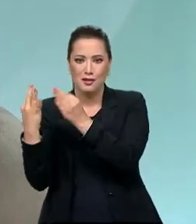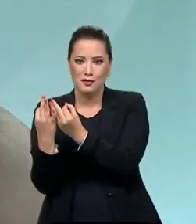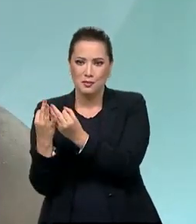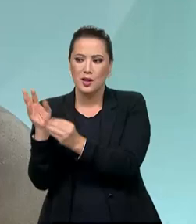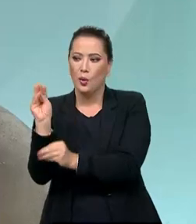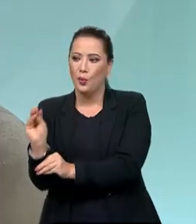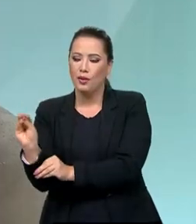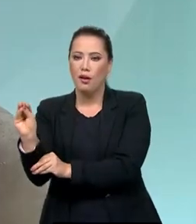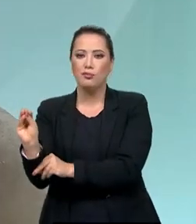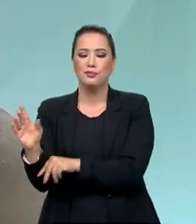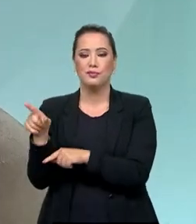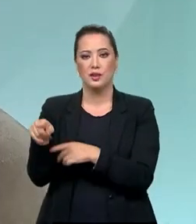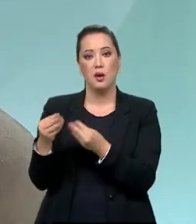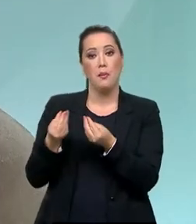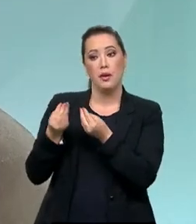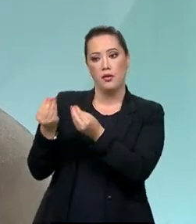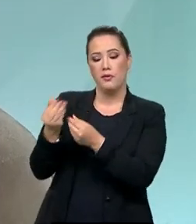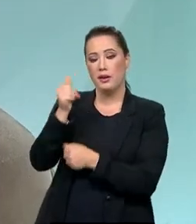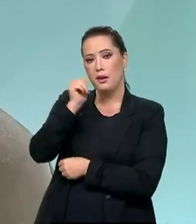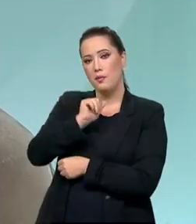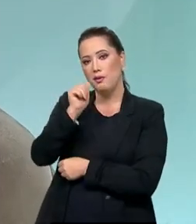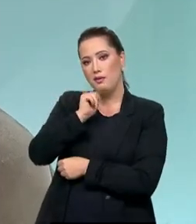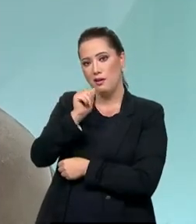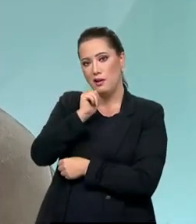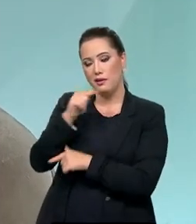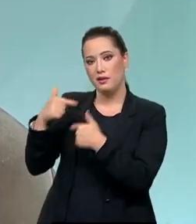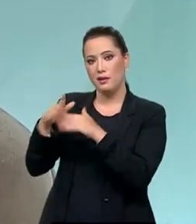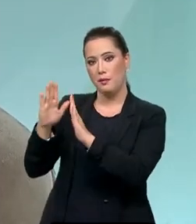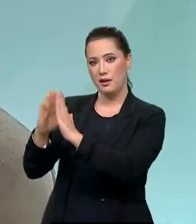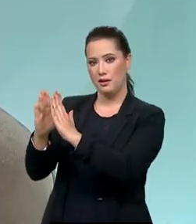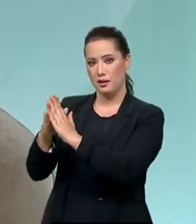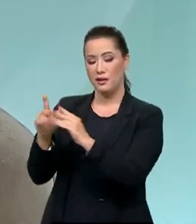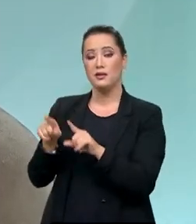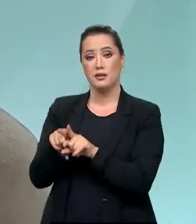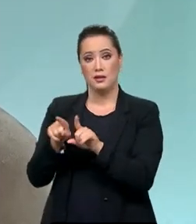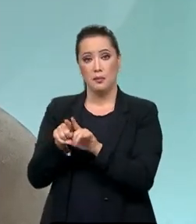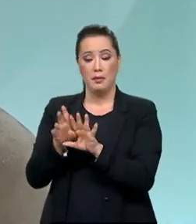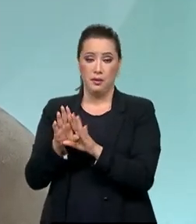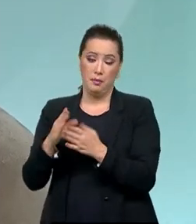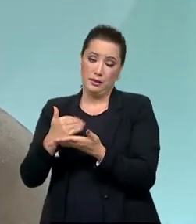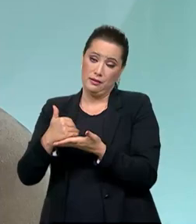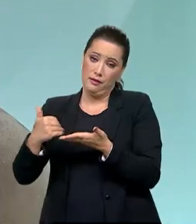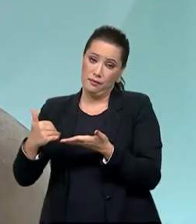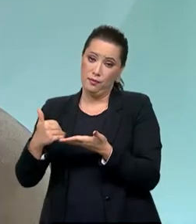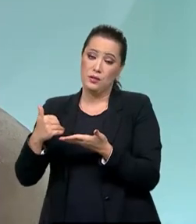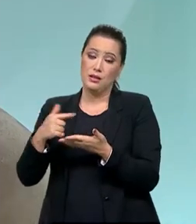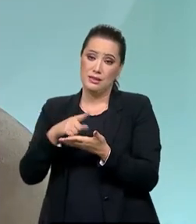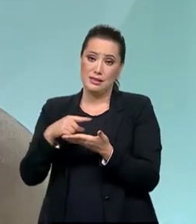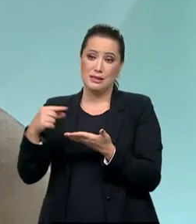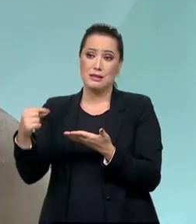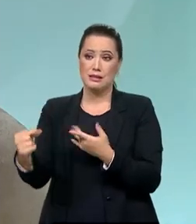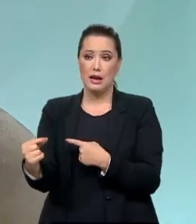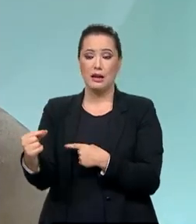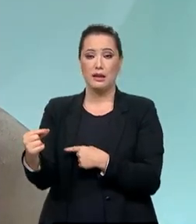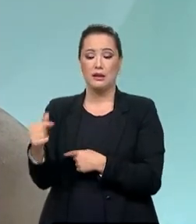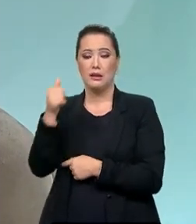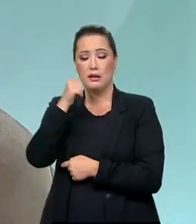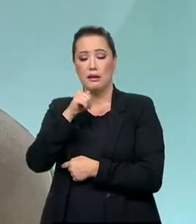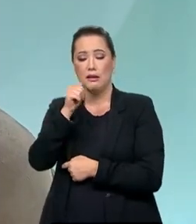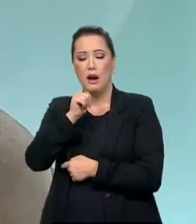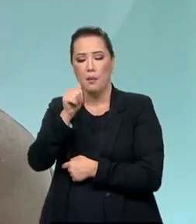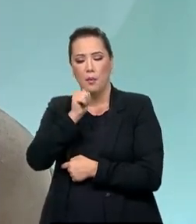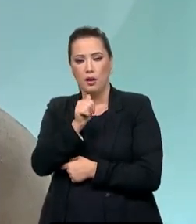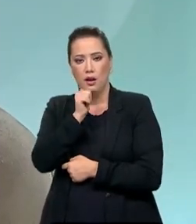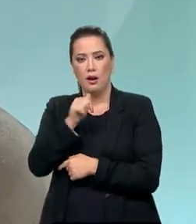office, por exemplo, para as mulheres, para querer licenças parentais. O que a gente quer com toda essa programação